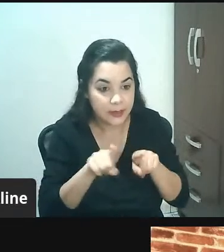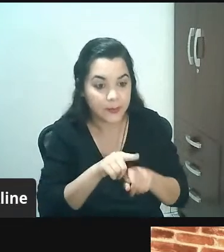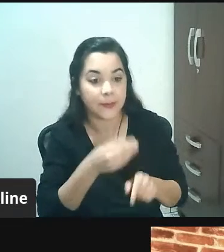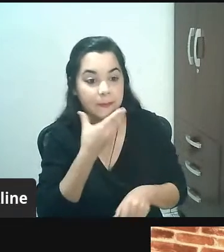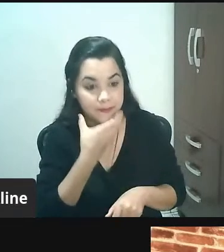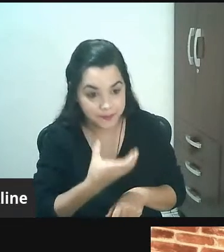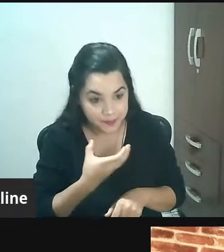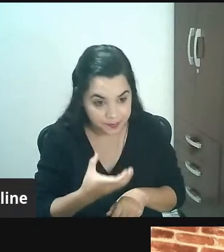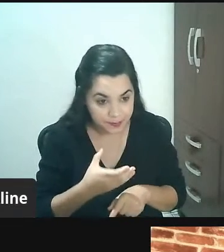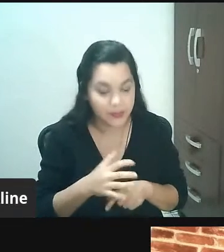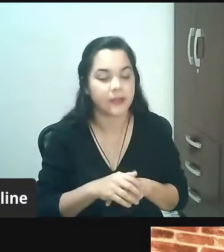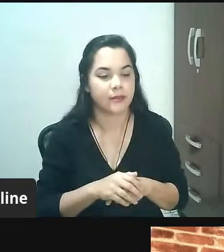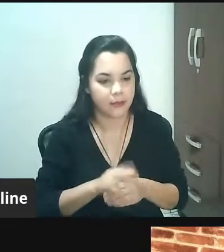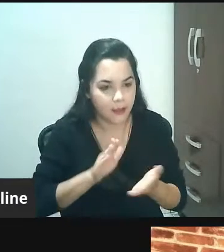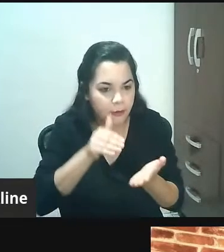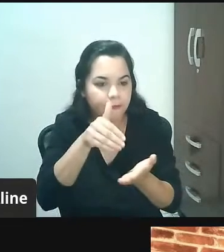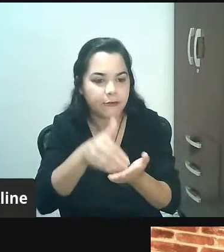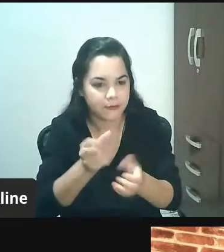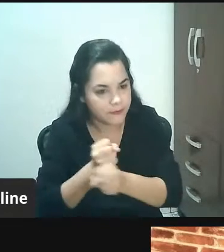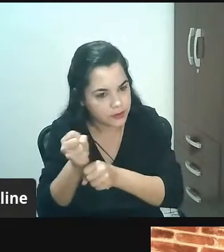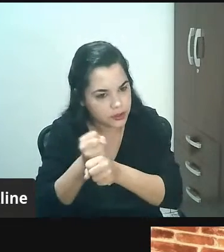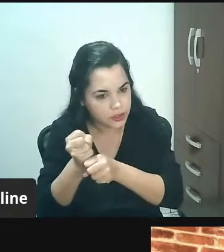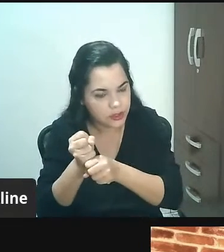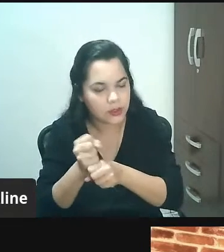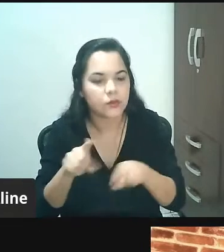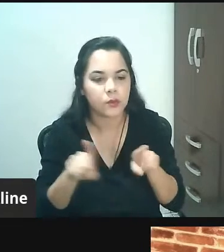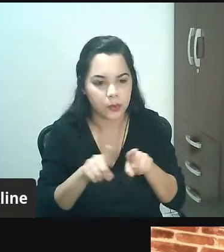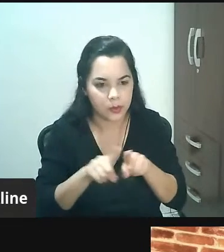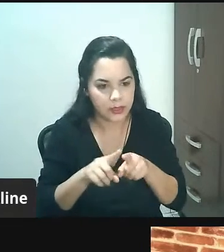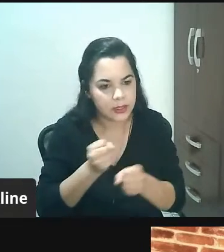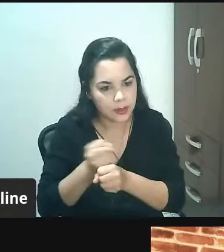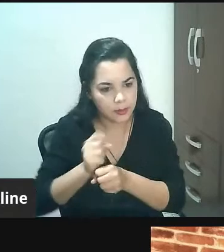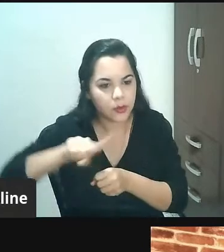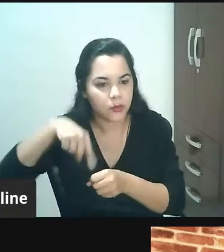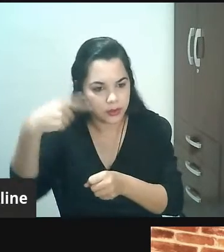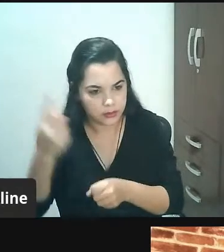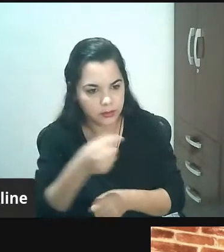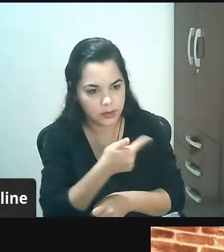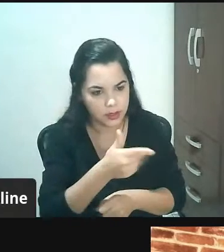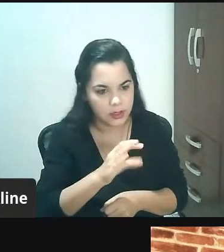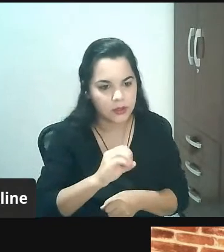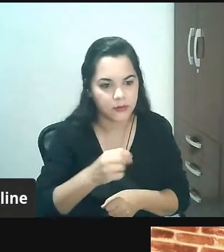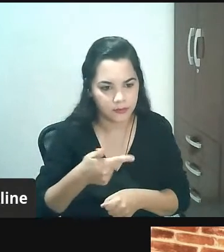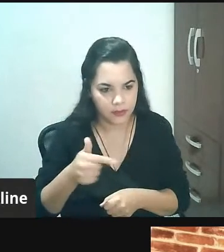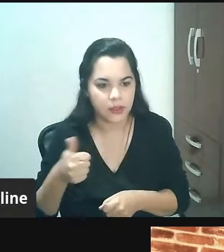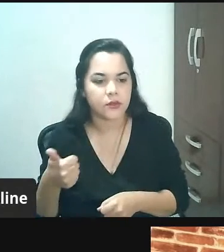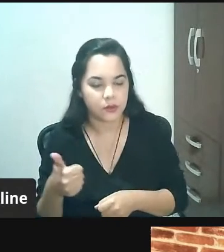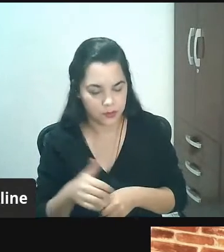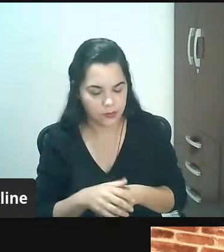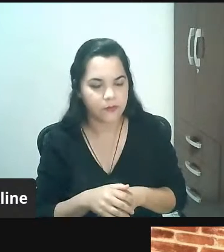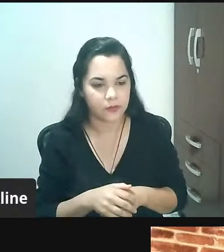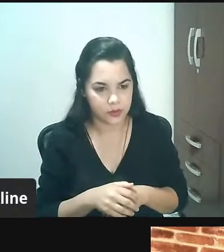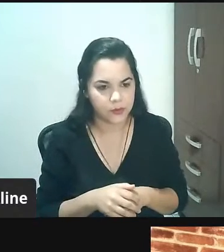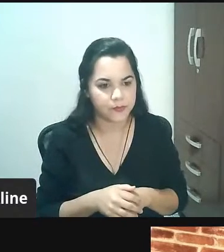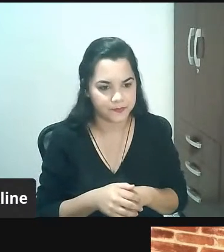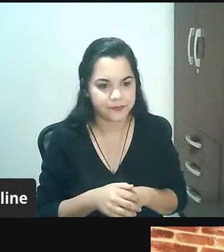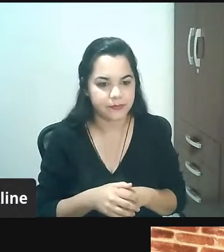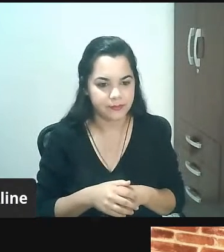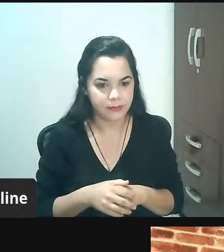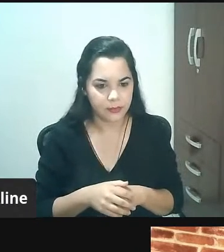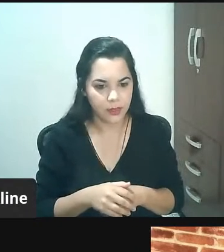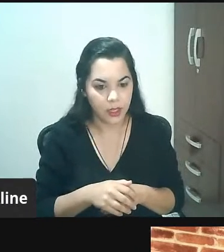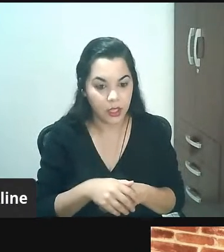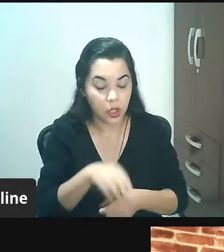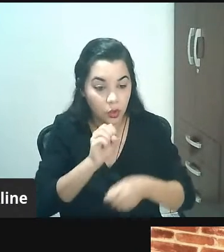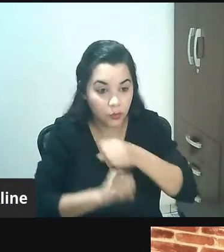vem Réveillon, e ao longo também de 2021, que a gente tem uma expectativa muito boa de recuperação da economia. Muito bem. Eu vou